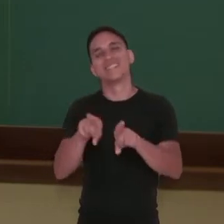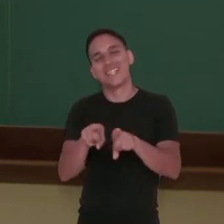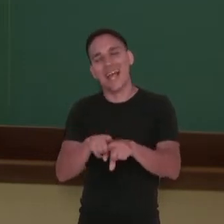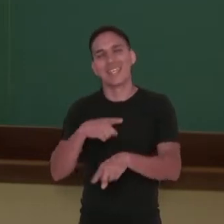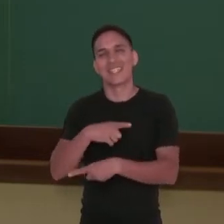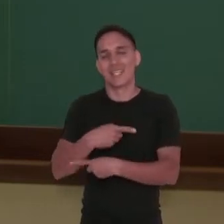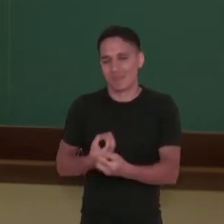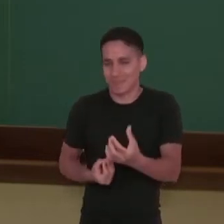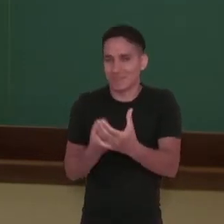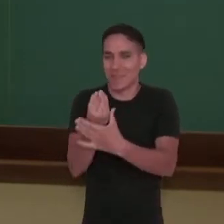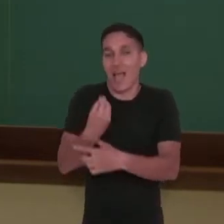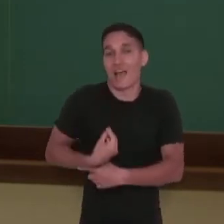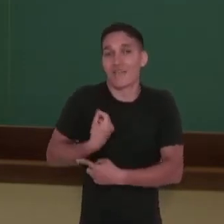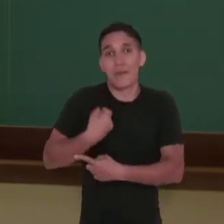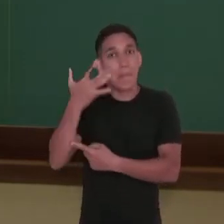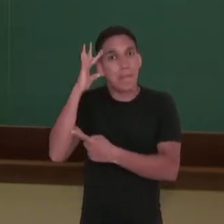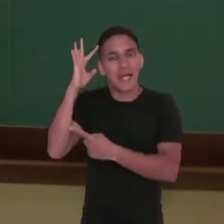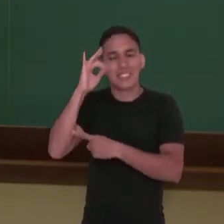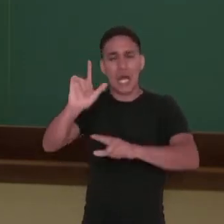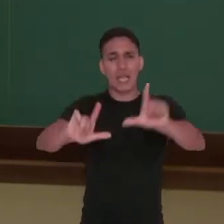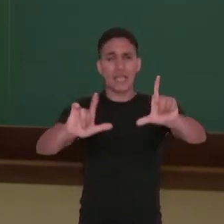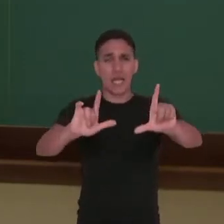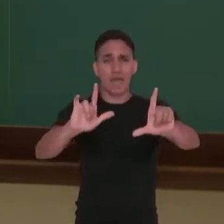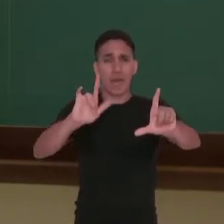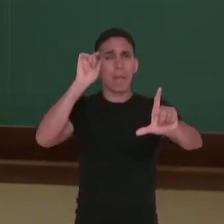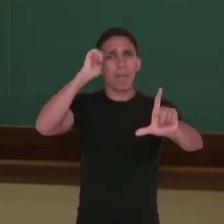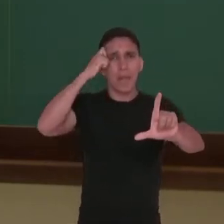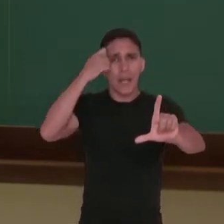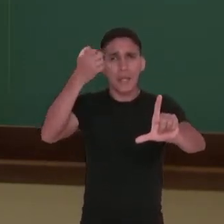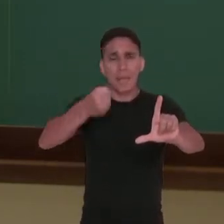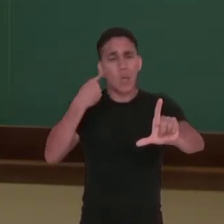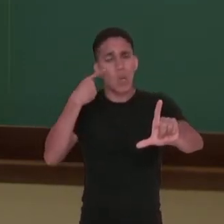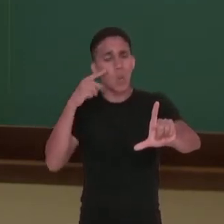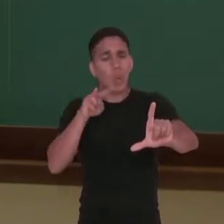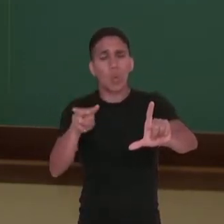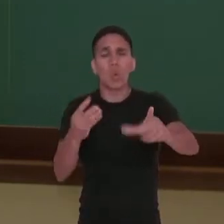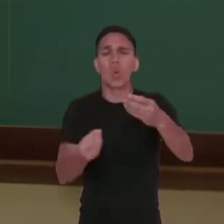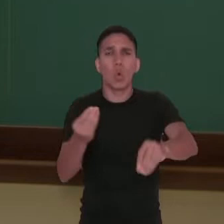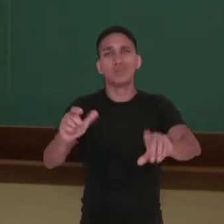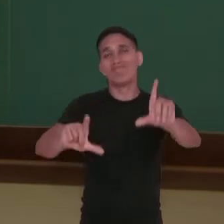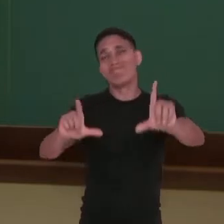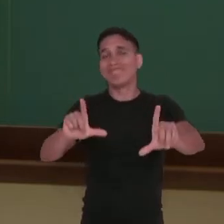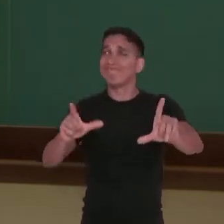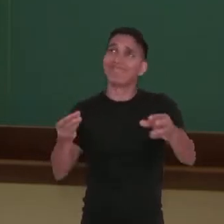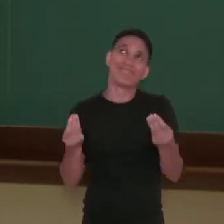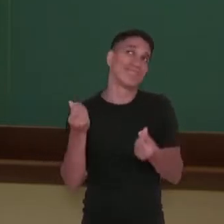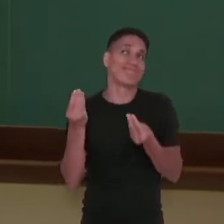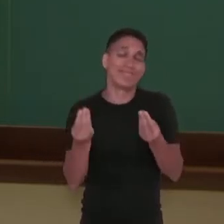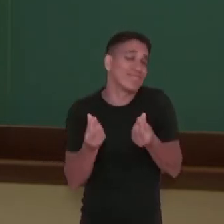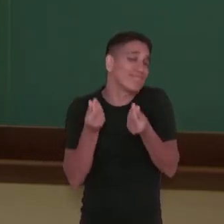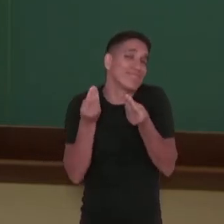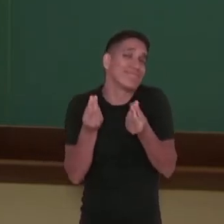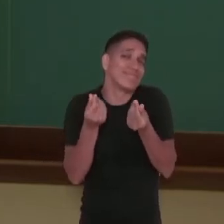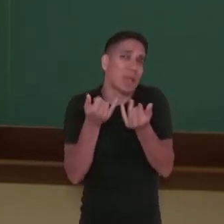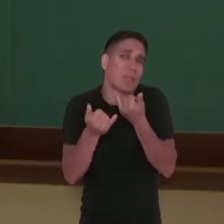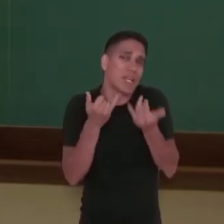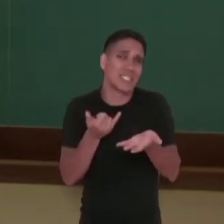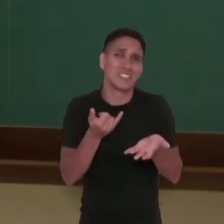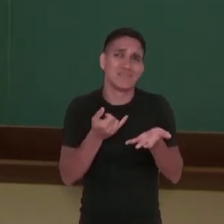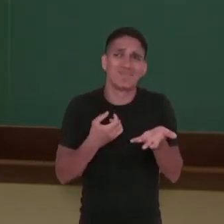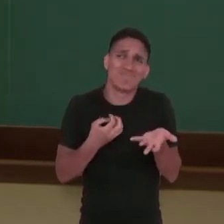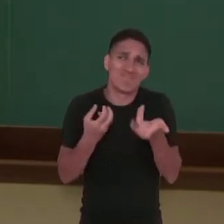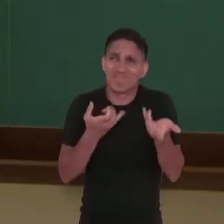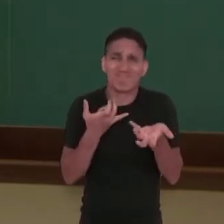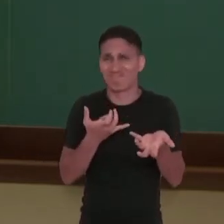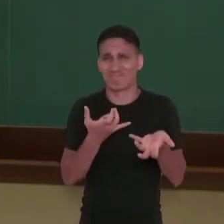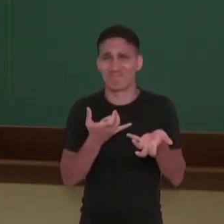à história. Imagina quando a TV ainda era preto e branco? Como não deveria ser talvez um pouco sem graça? Mas depois